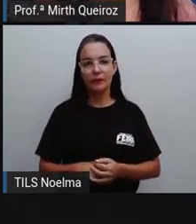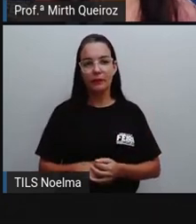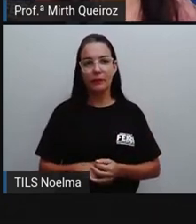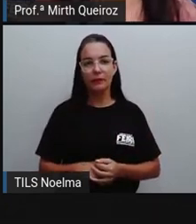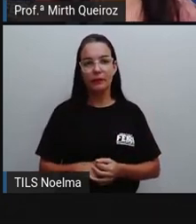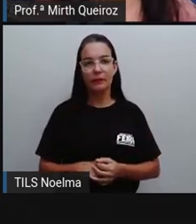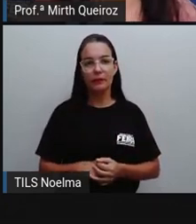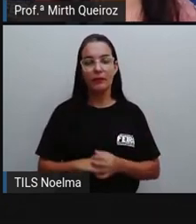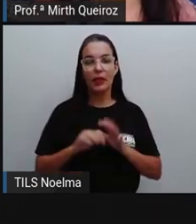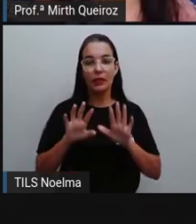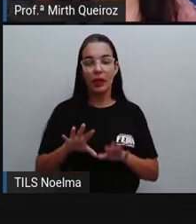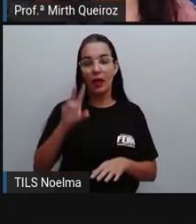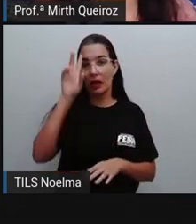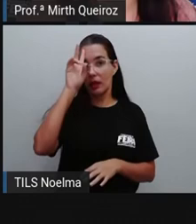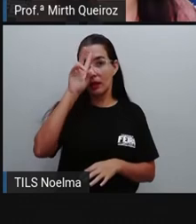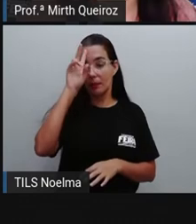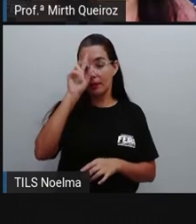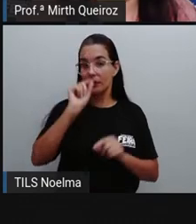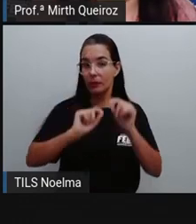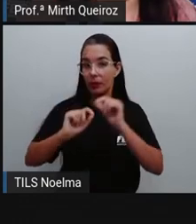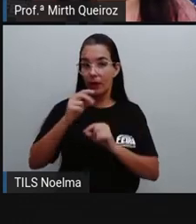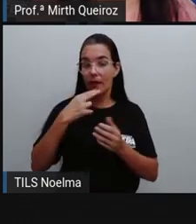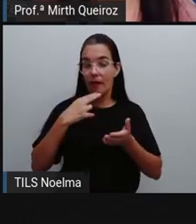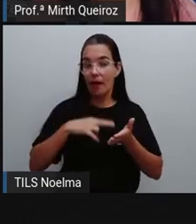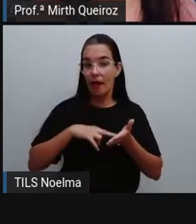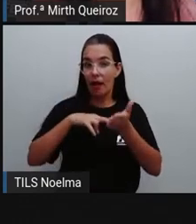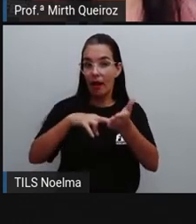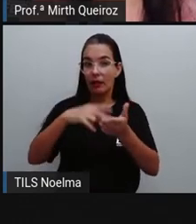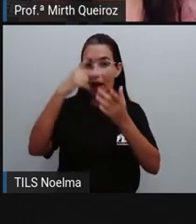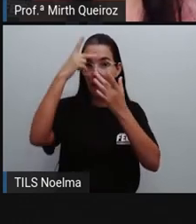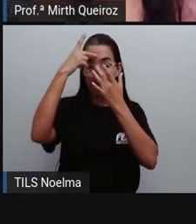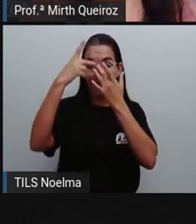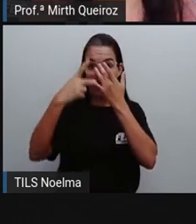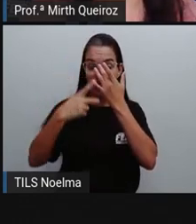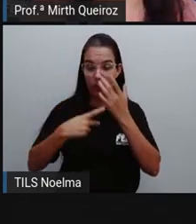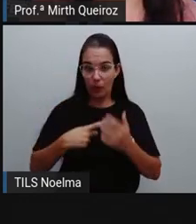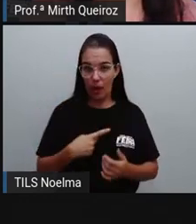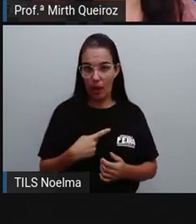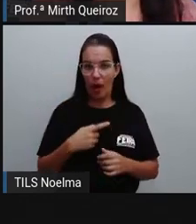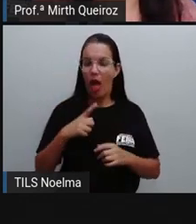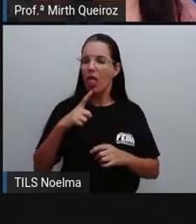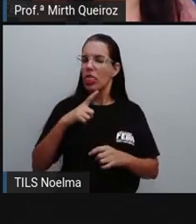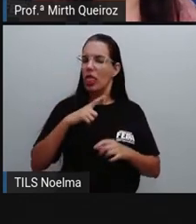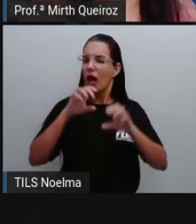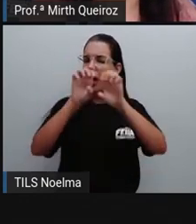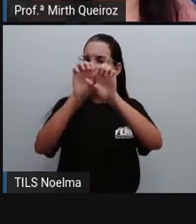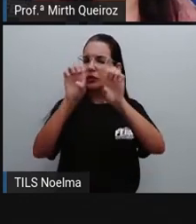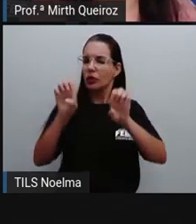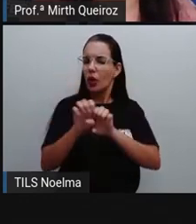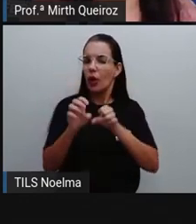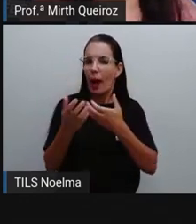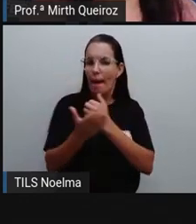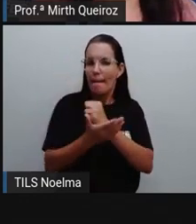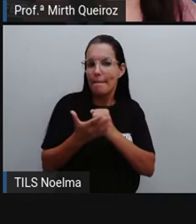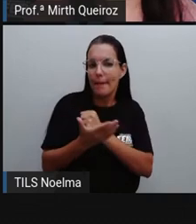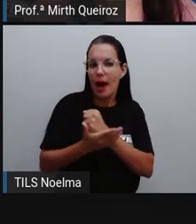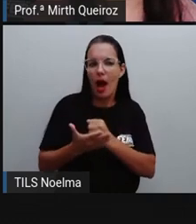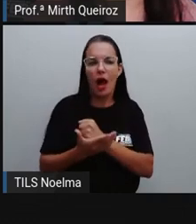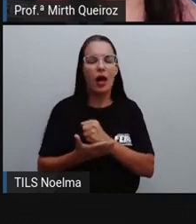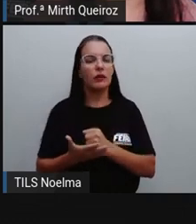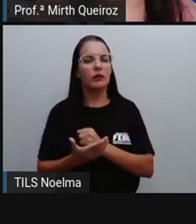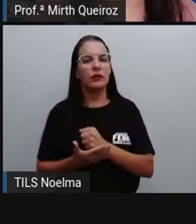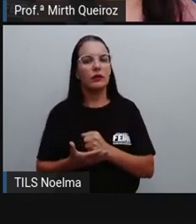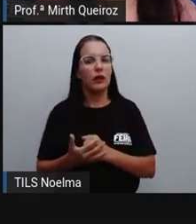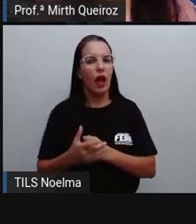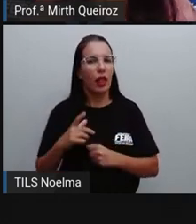certo? Lembrando que uma carta pessoal, além da estrutura básica que ela